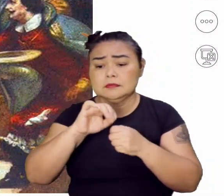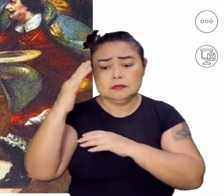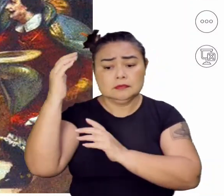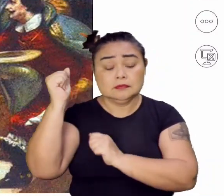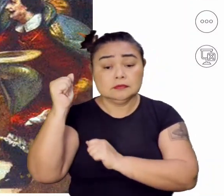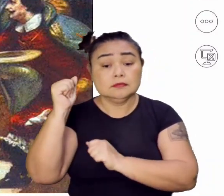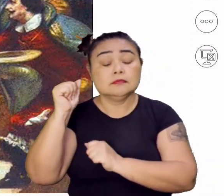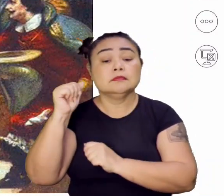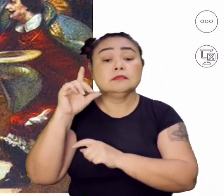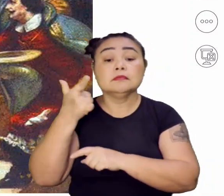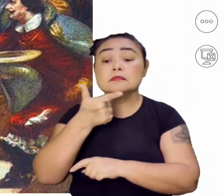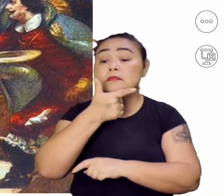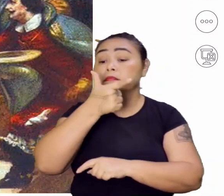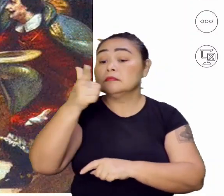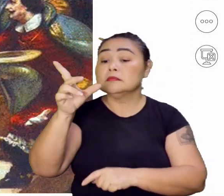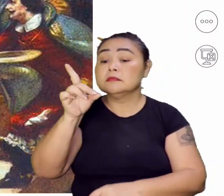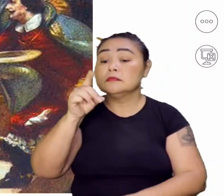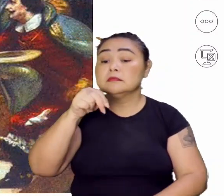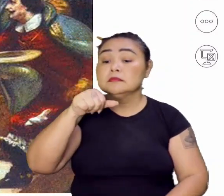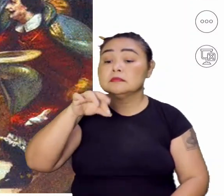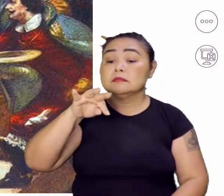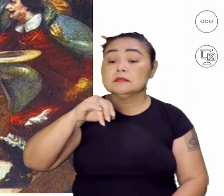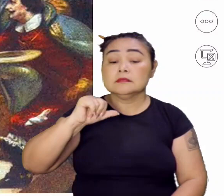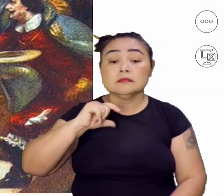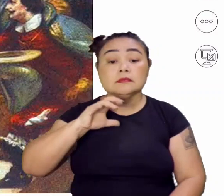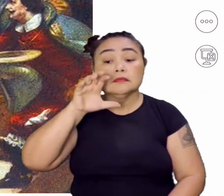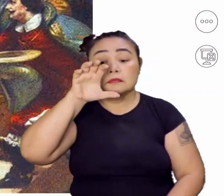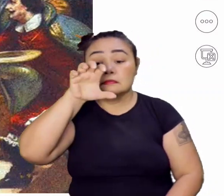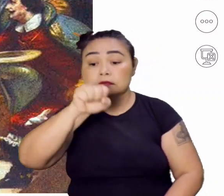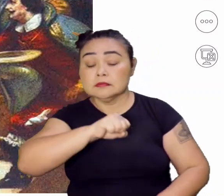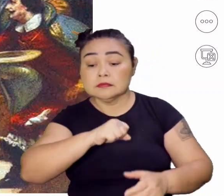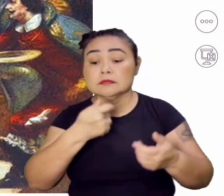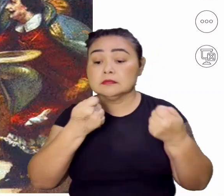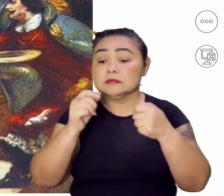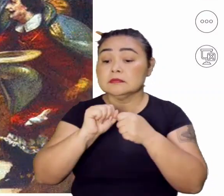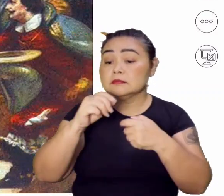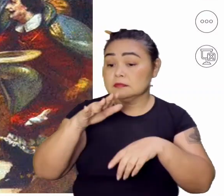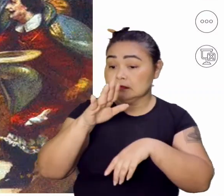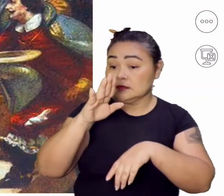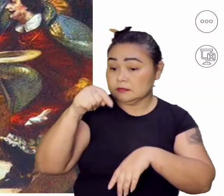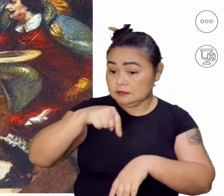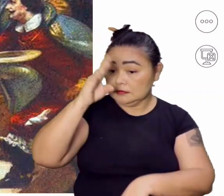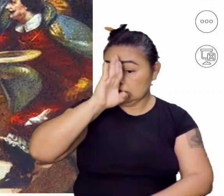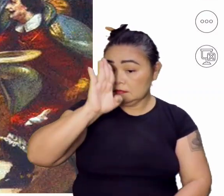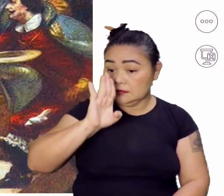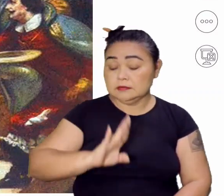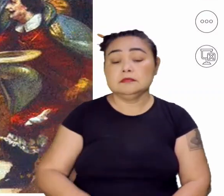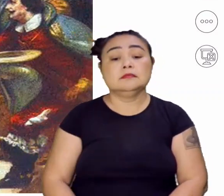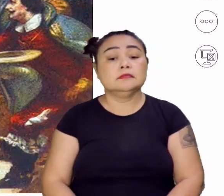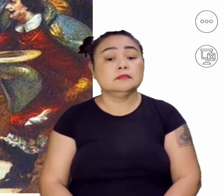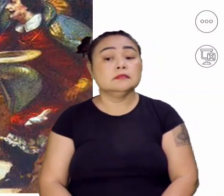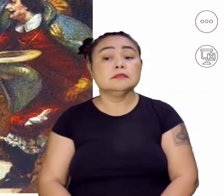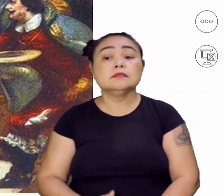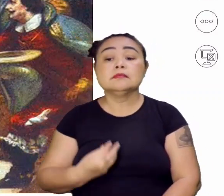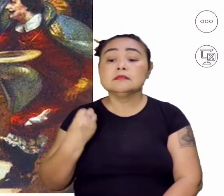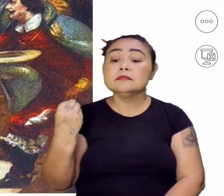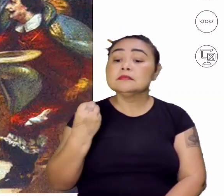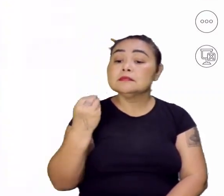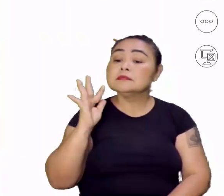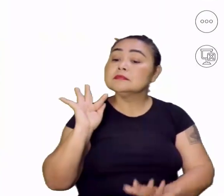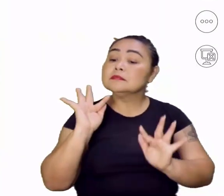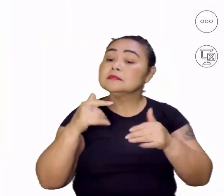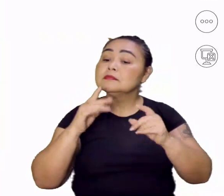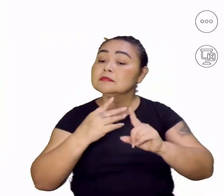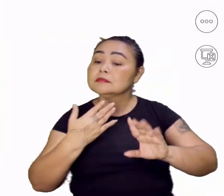fazer uma nova dinastia em Portugal e vão tomar o controle novamente do Brasil. Na tela aí, para a gente entender como é que se dá o fim dessa União